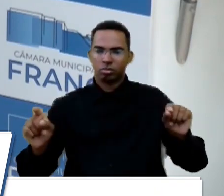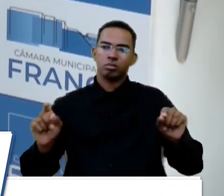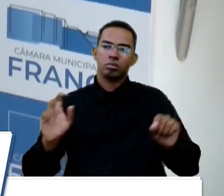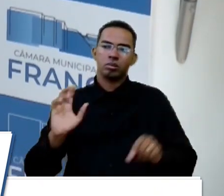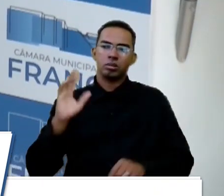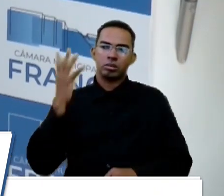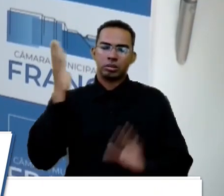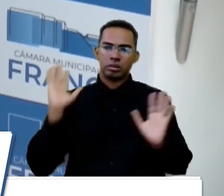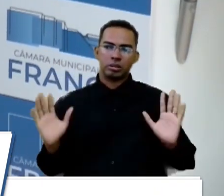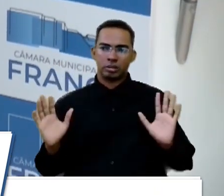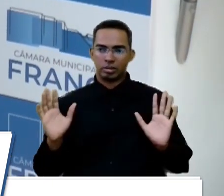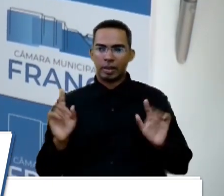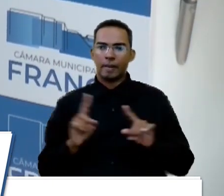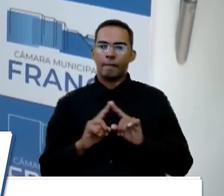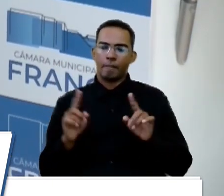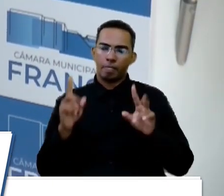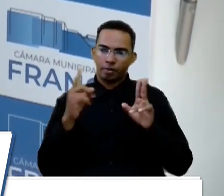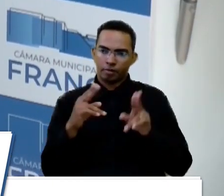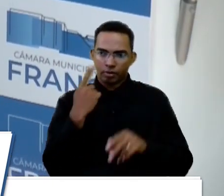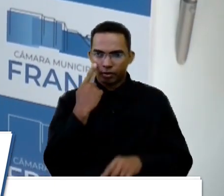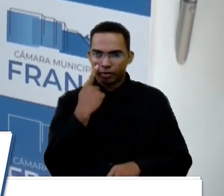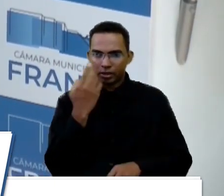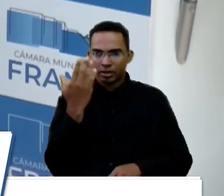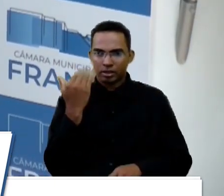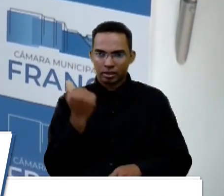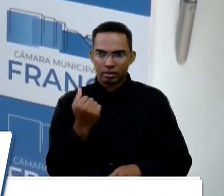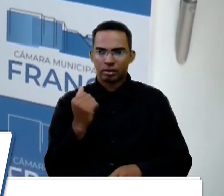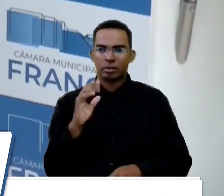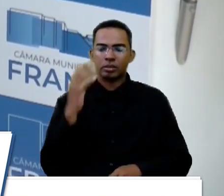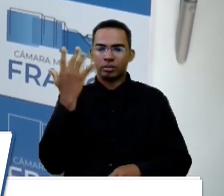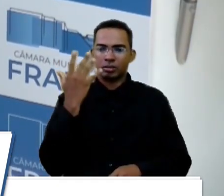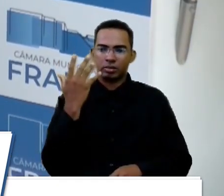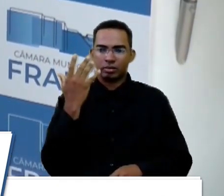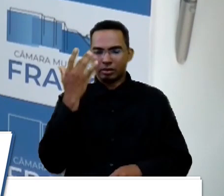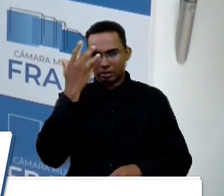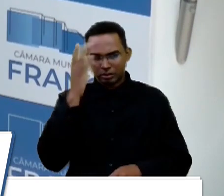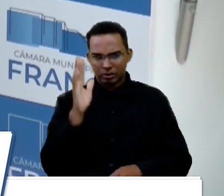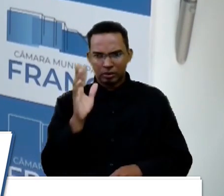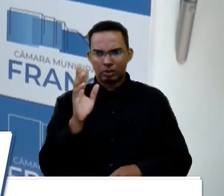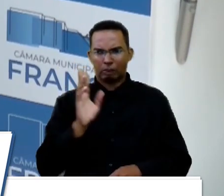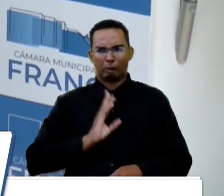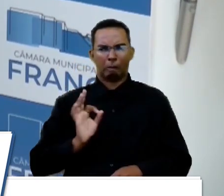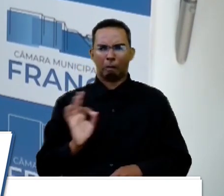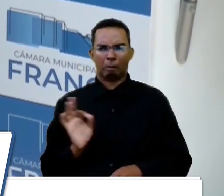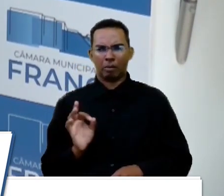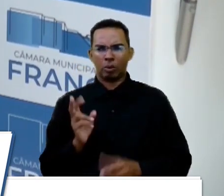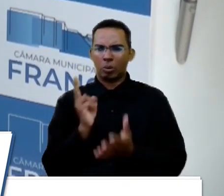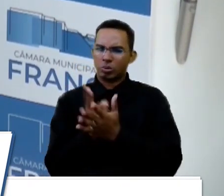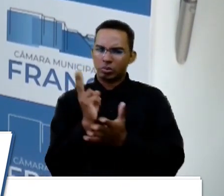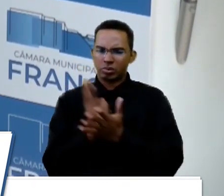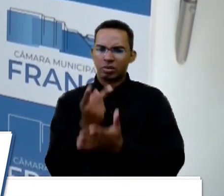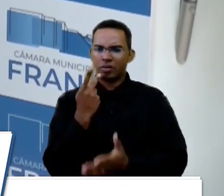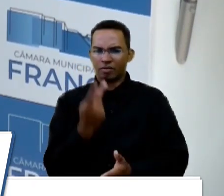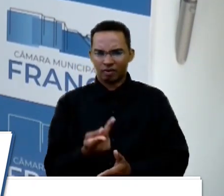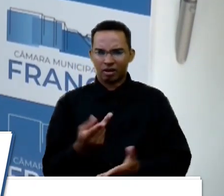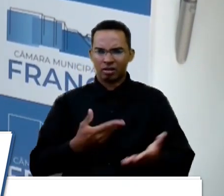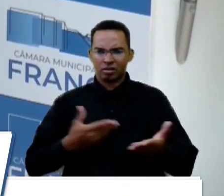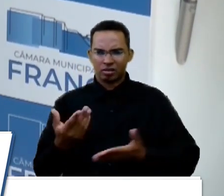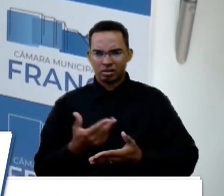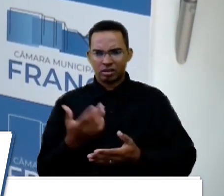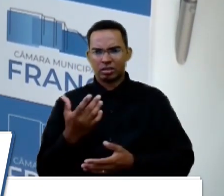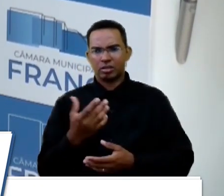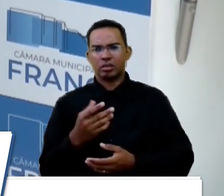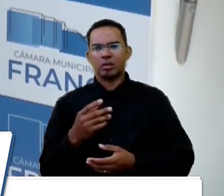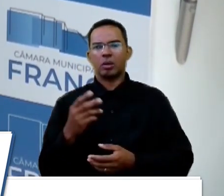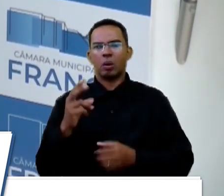Só que mesmo assim, você fica sabendo que foi um acidente, você não se retrata? Você continua a falar isso do serviço dos outros? Que o veterinário é um